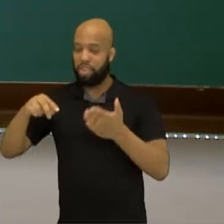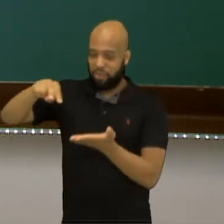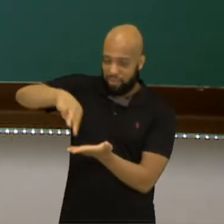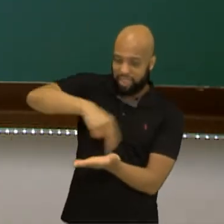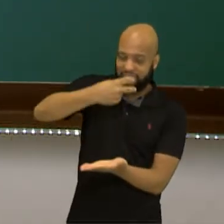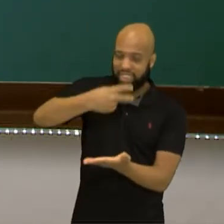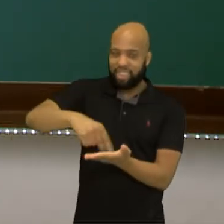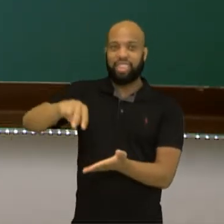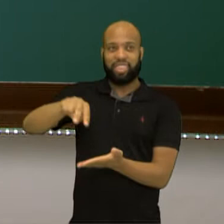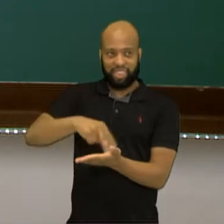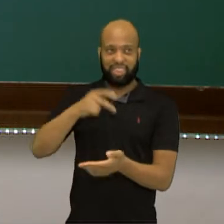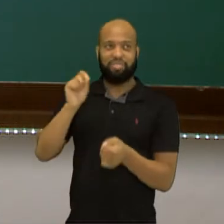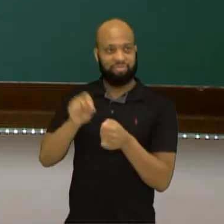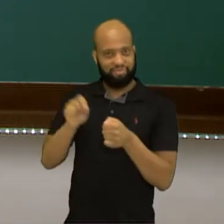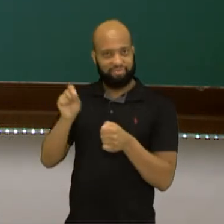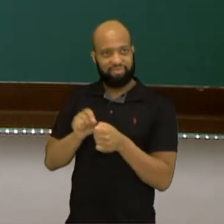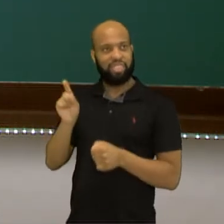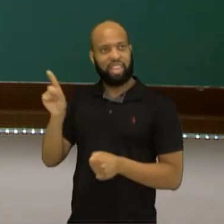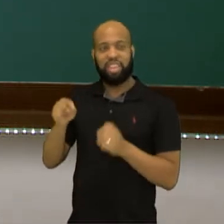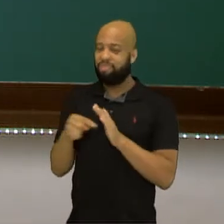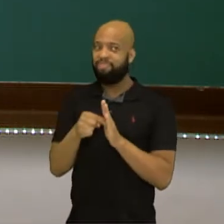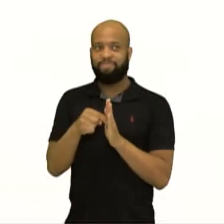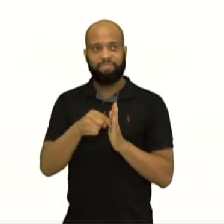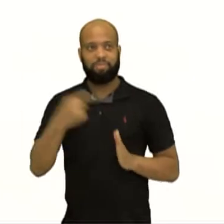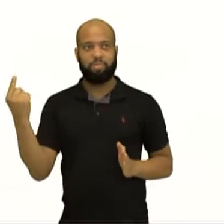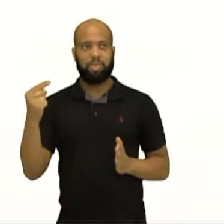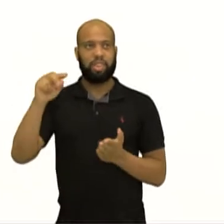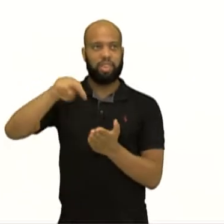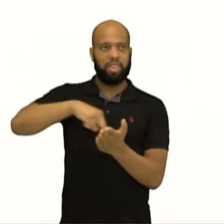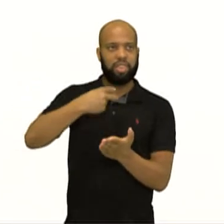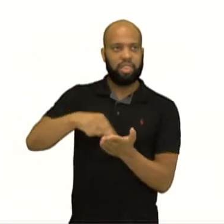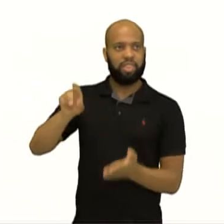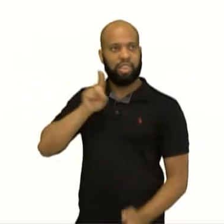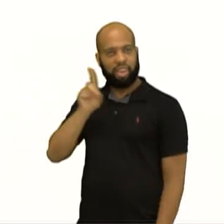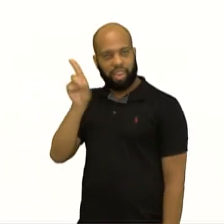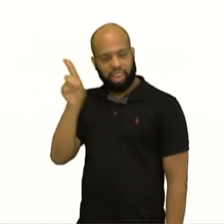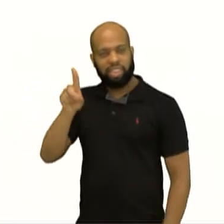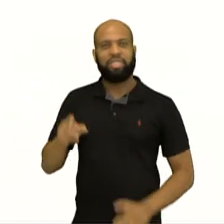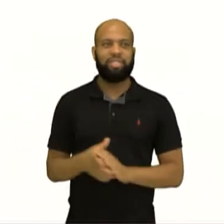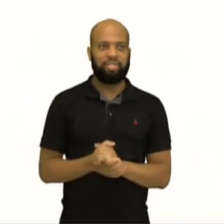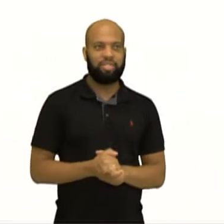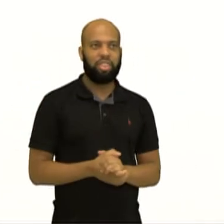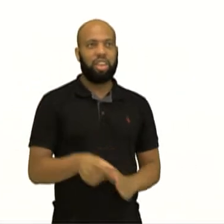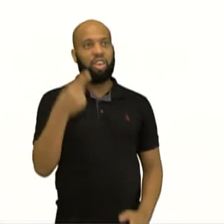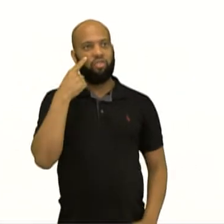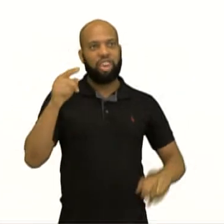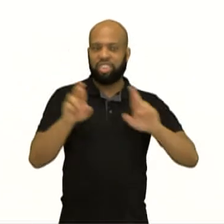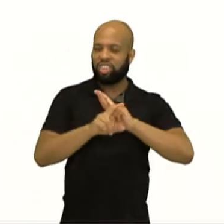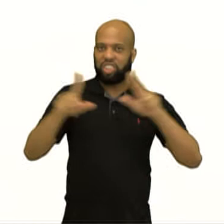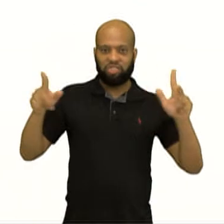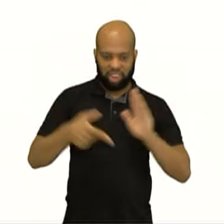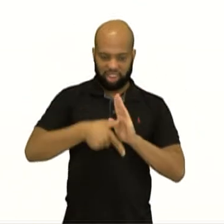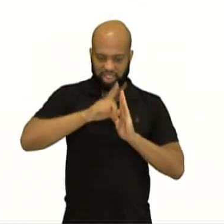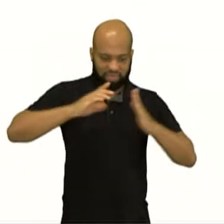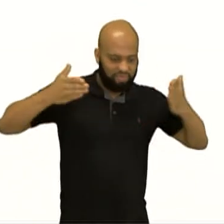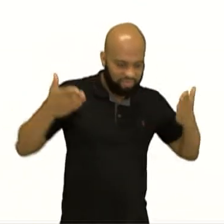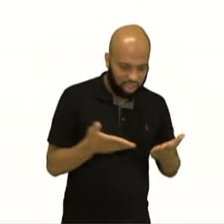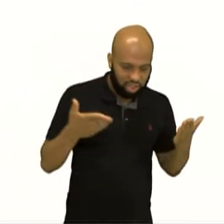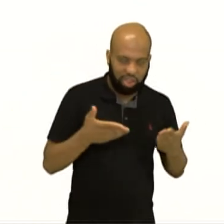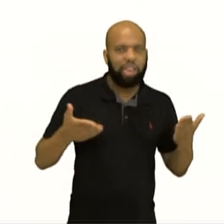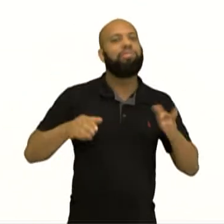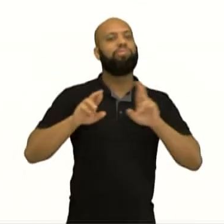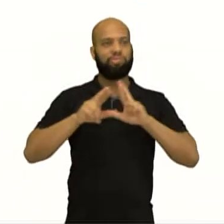primeiro skate, né? Considerado o primeiro skate, que é esse Roller Derby, tá? Então olha que diferente que ele é dos skates